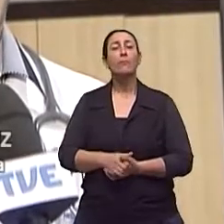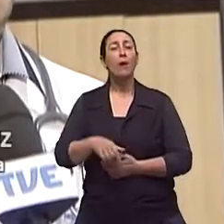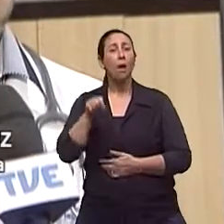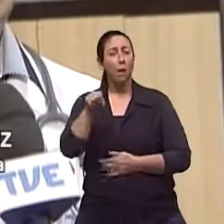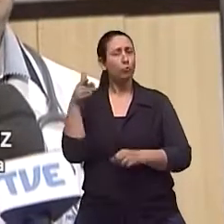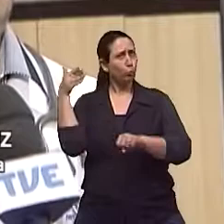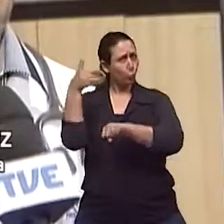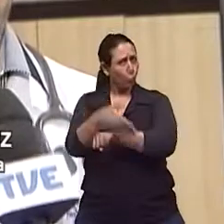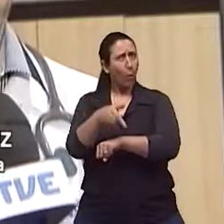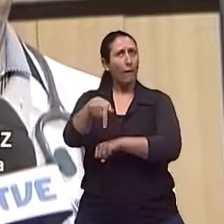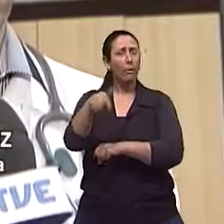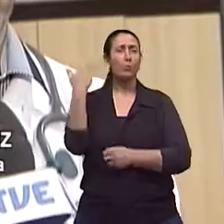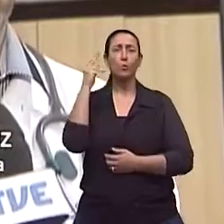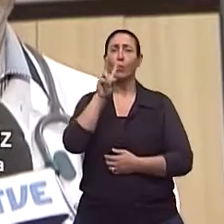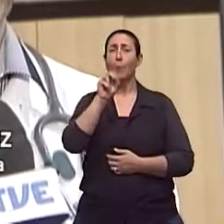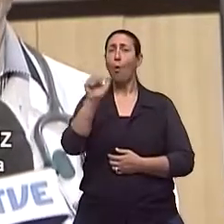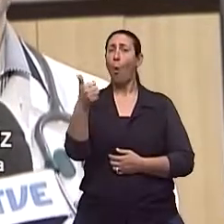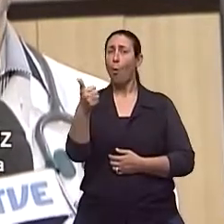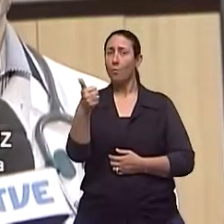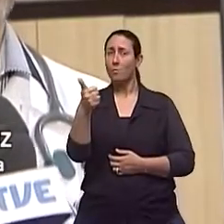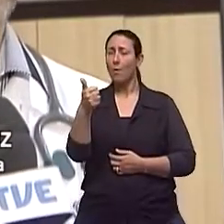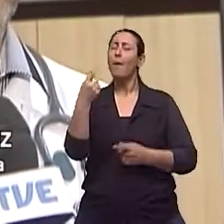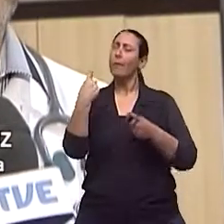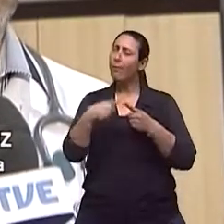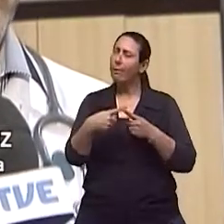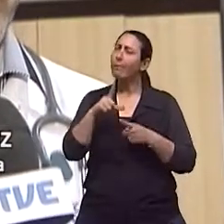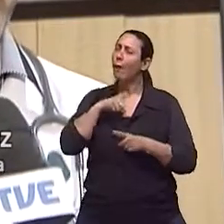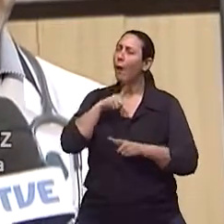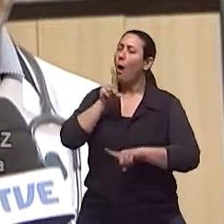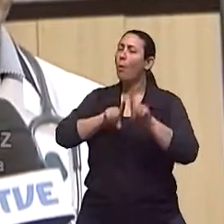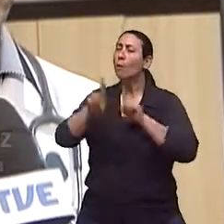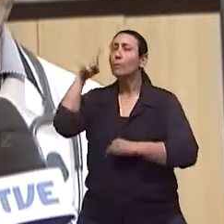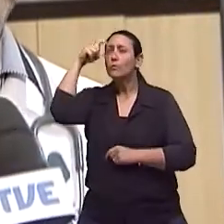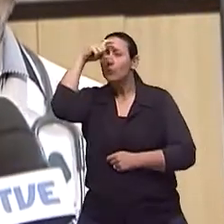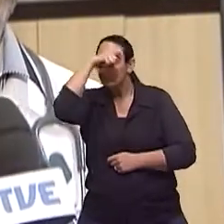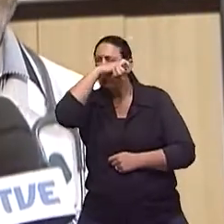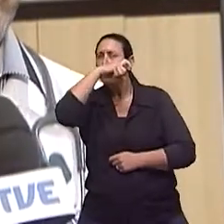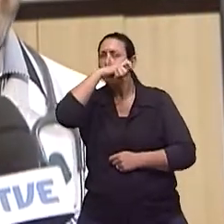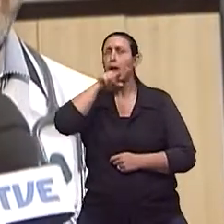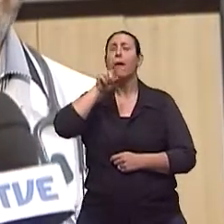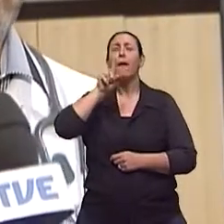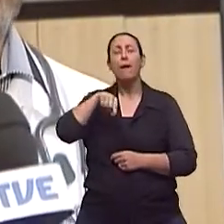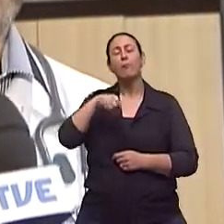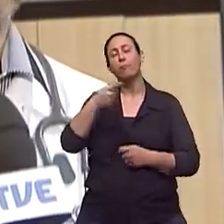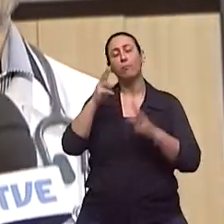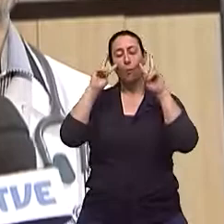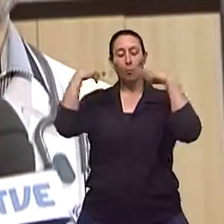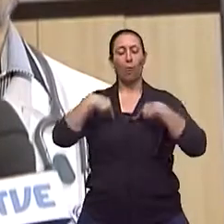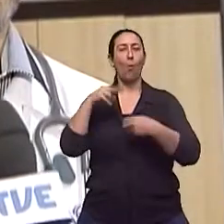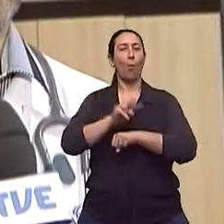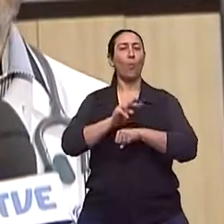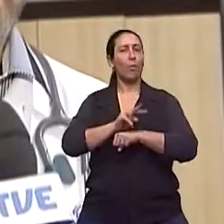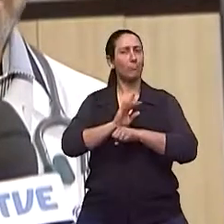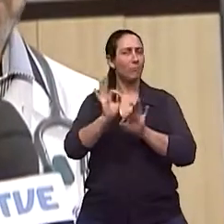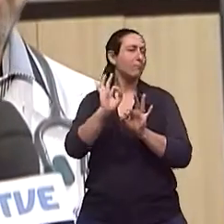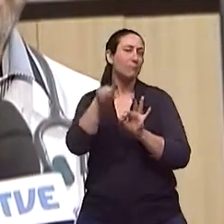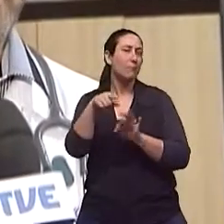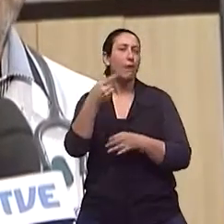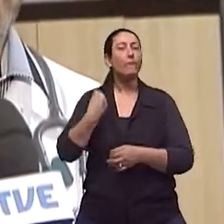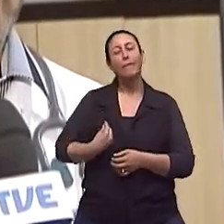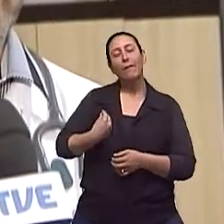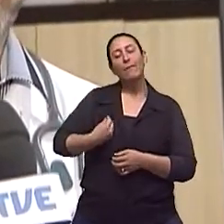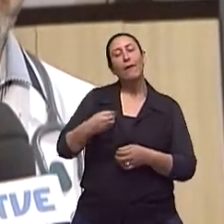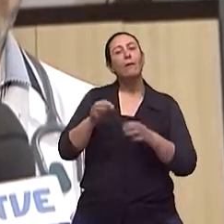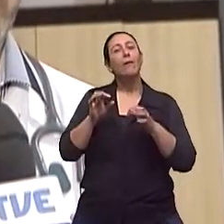2011, já porque estava com algumas dificuldades para os autos cuidados, que nós chamamos de atividades básicas de